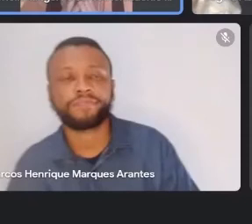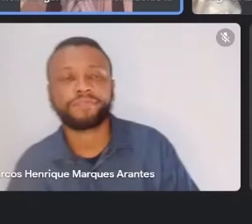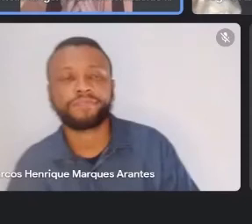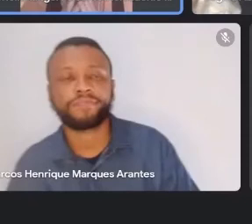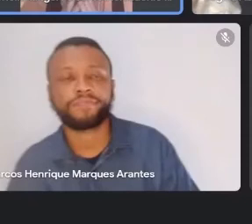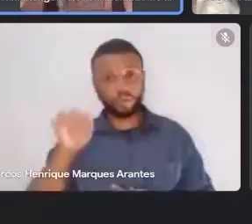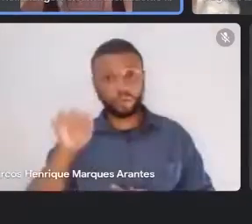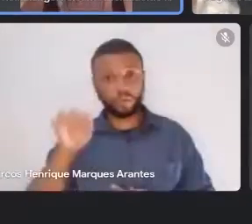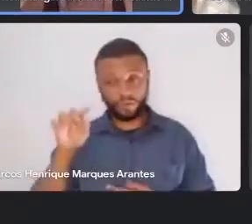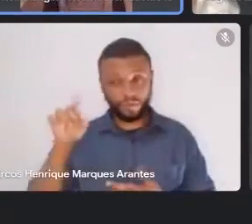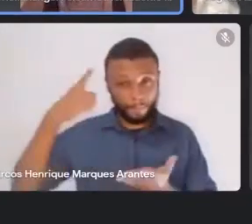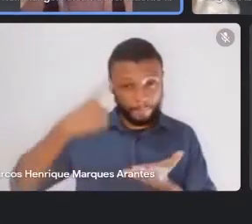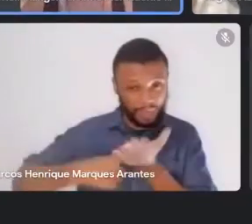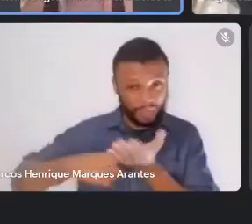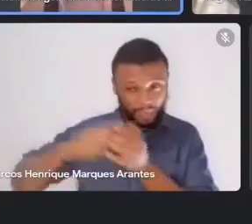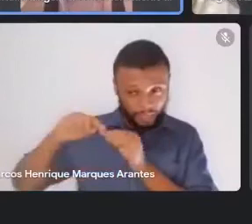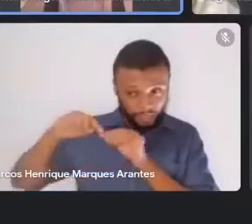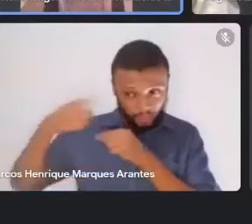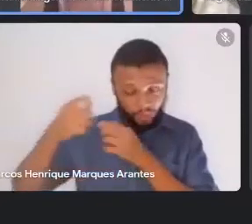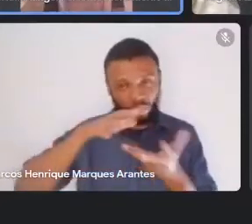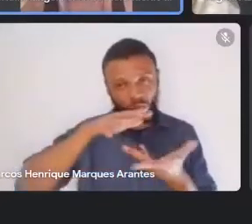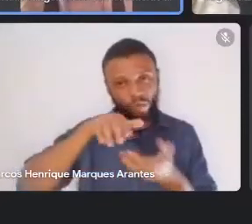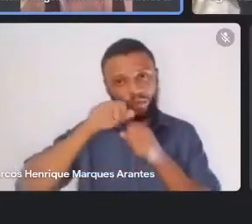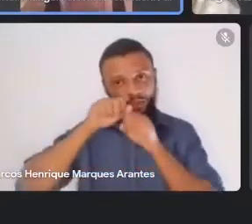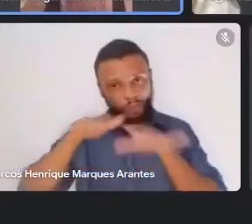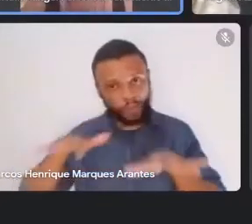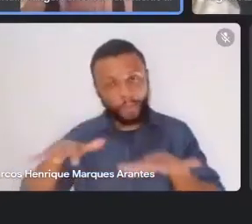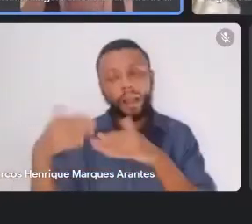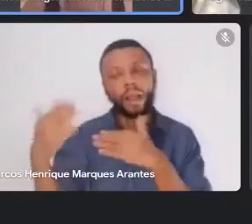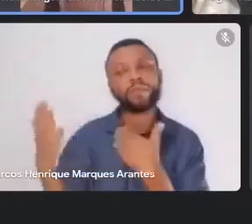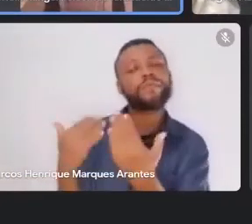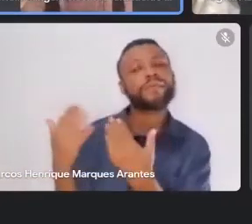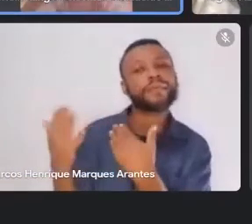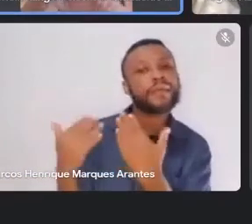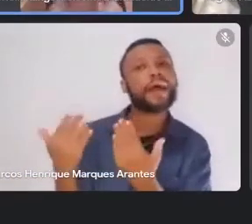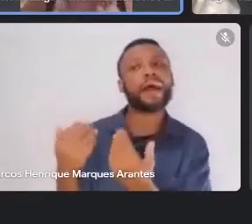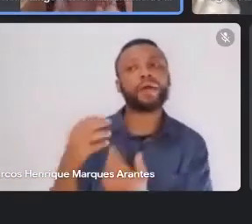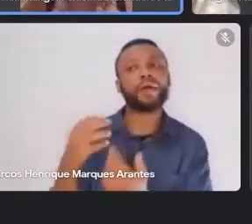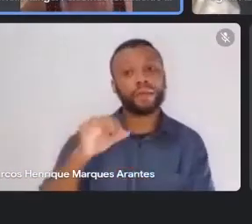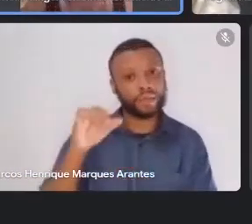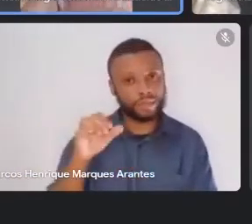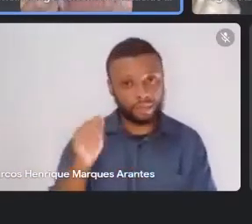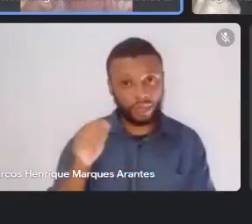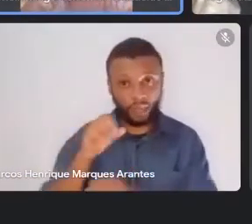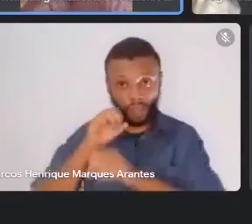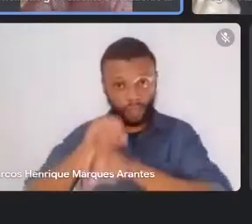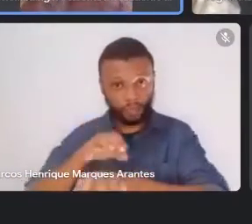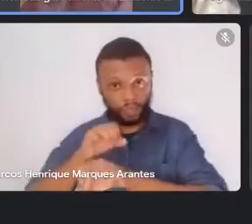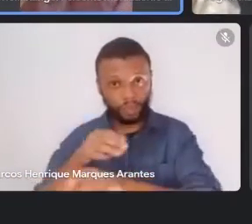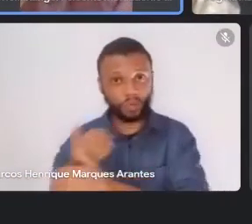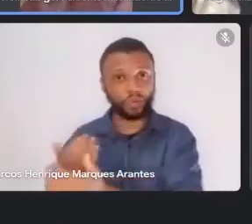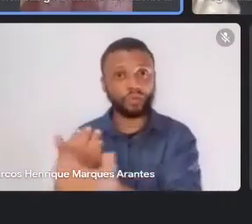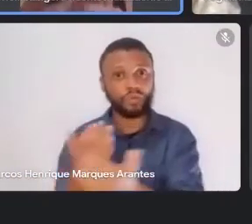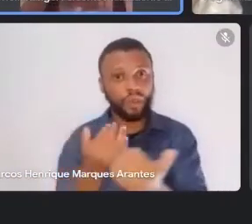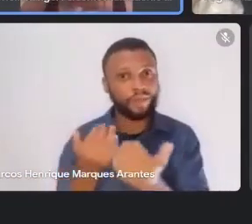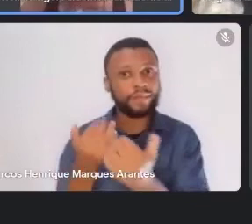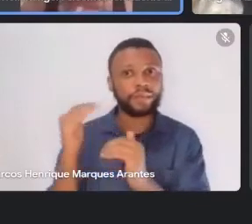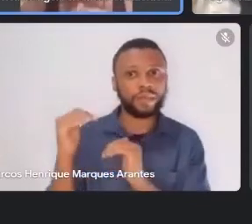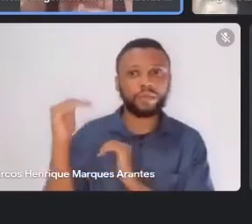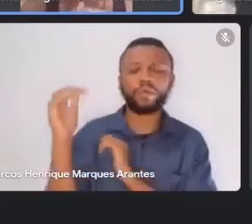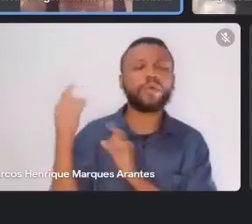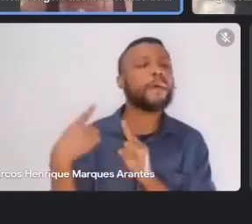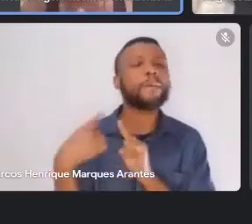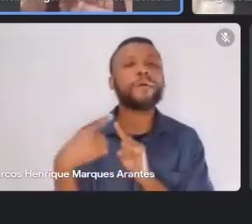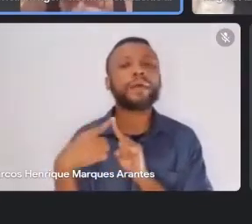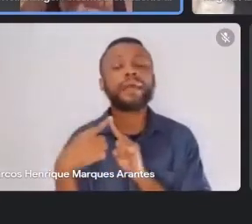conversar com os alunos da Rede Seja do Estado, Educação de Jovens e Adultos, por quê? Porque, pelo que eu